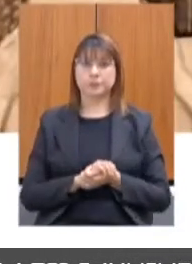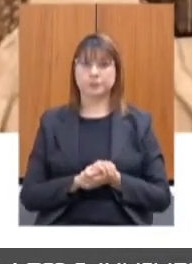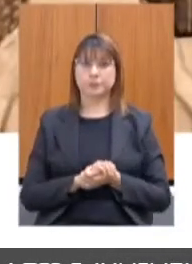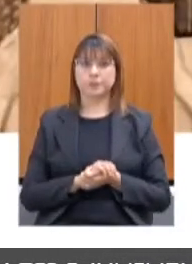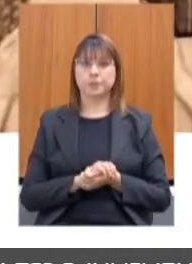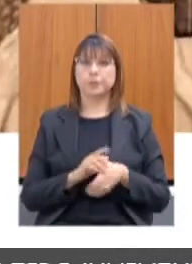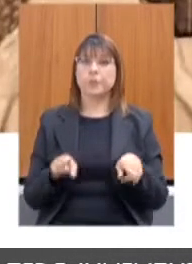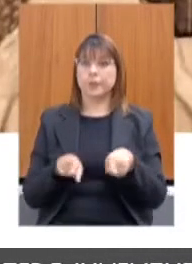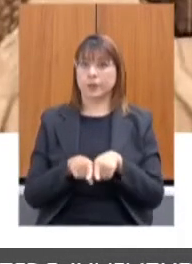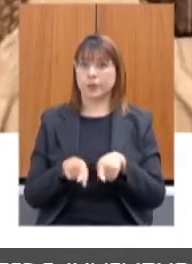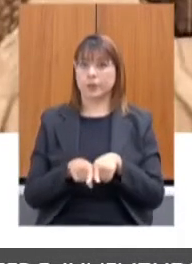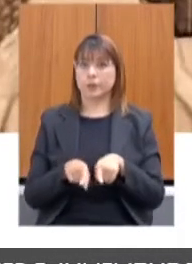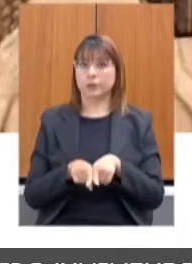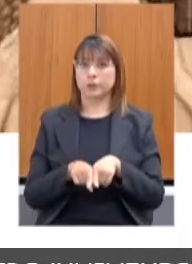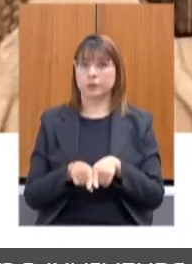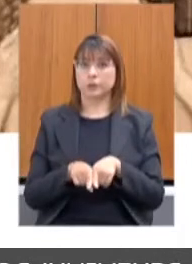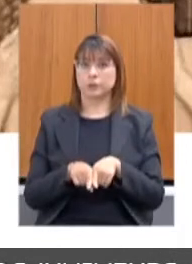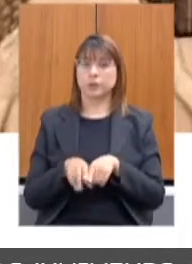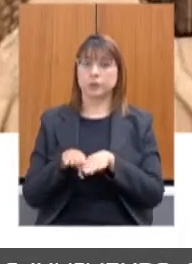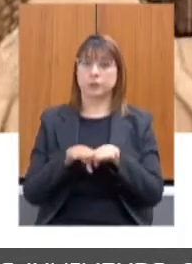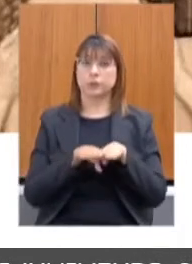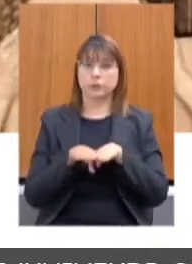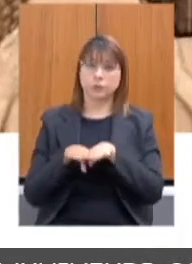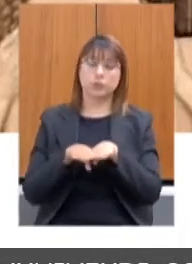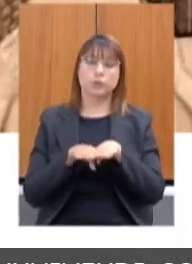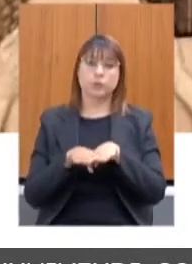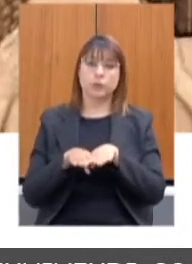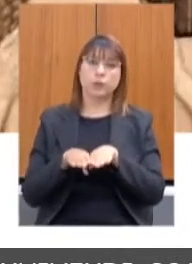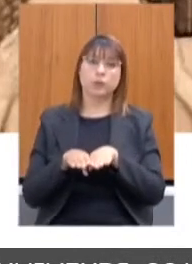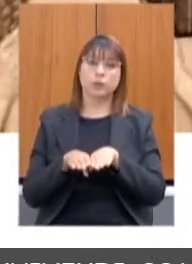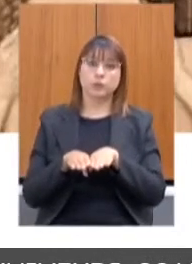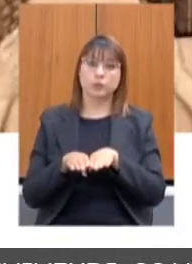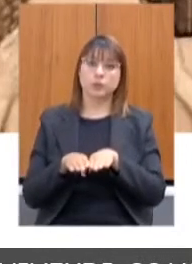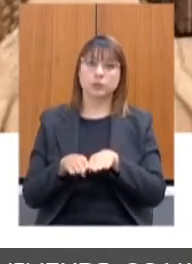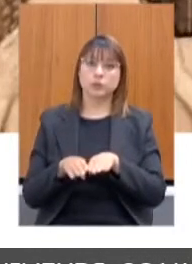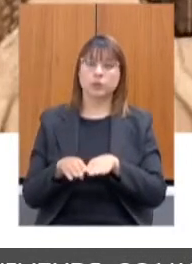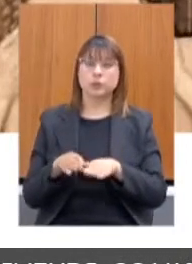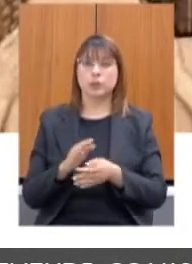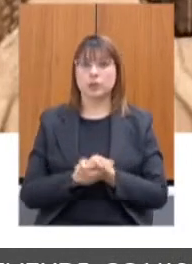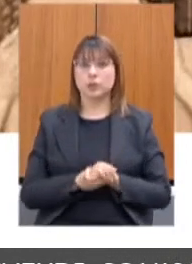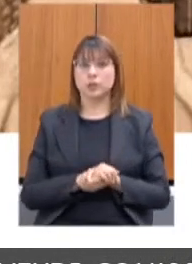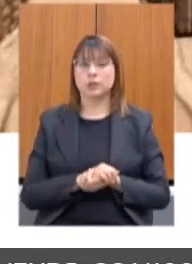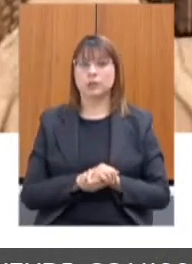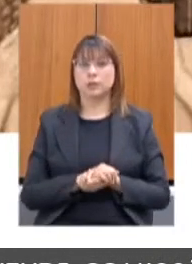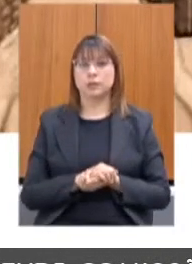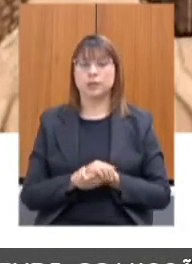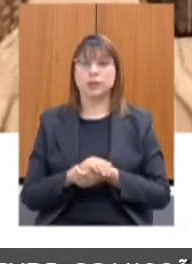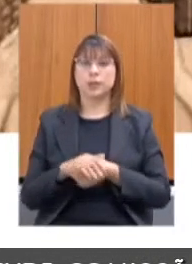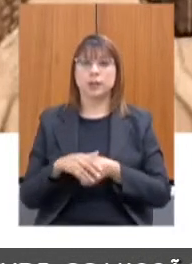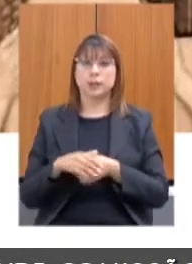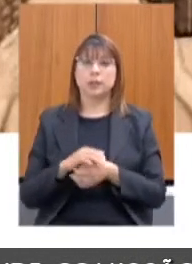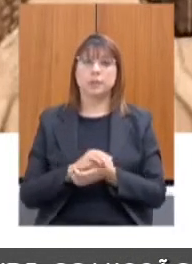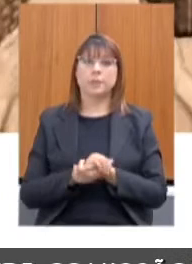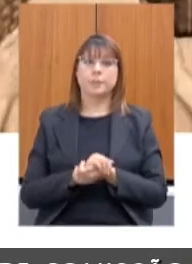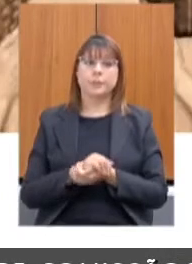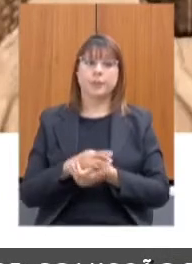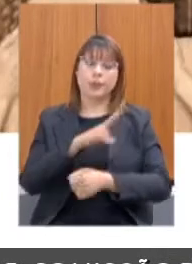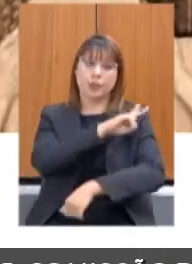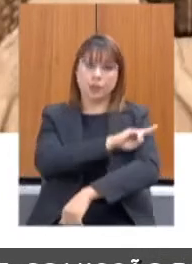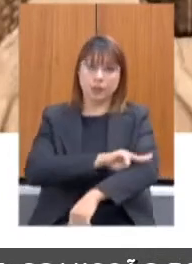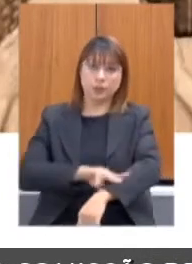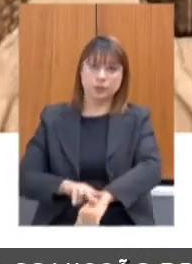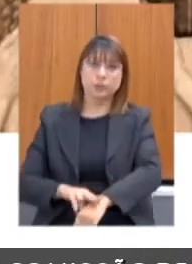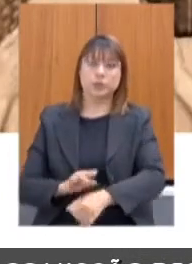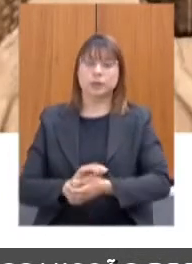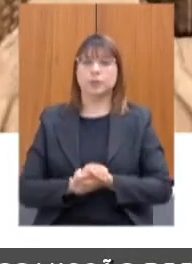Também, para a promoção de igualdade racial, tivemos a distribuição de cestas básicas. Inicialmente, distribuímos